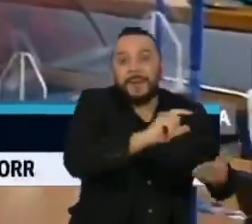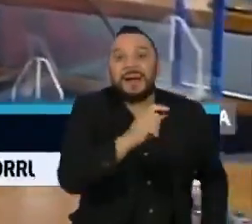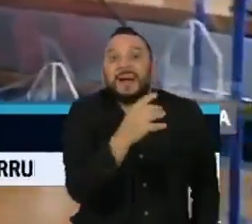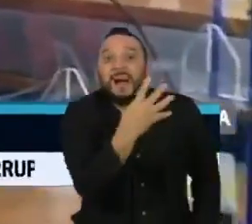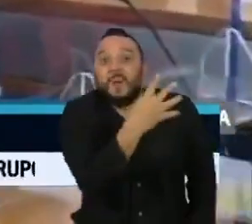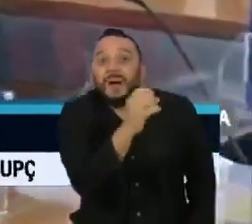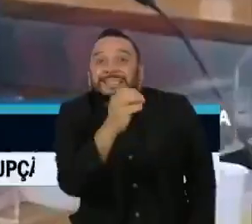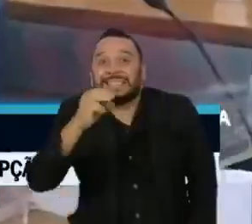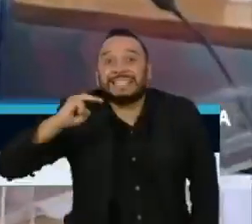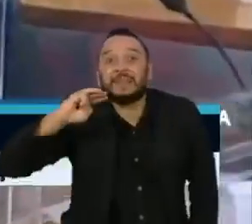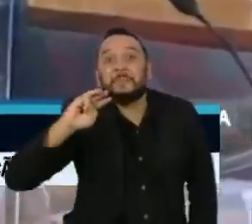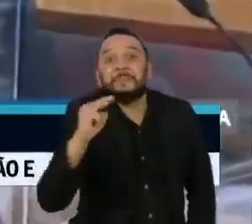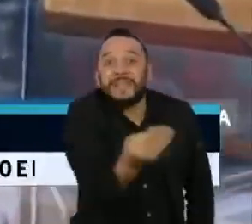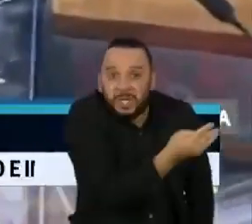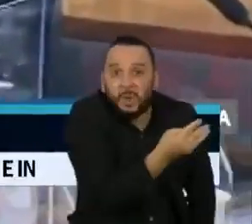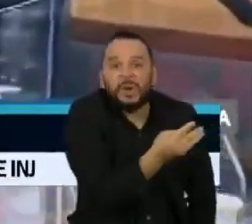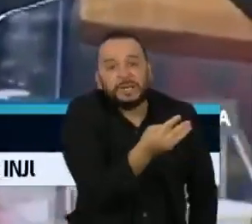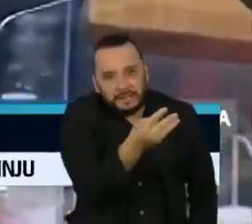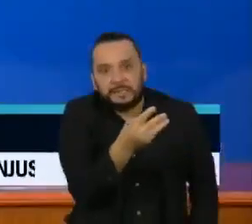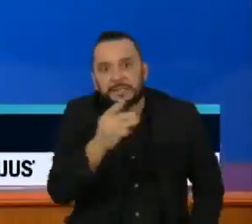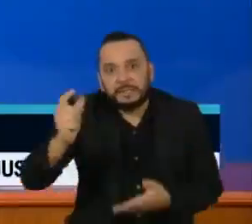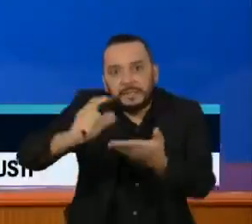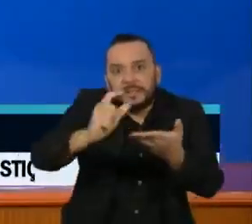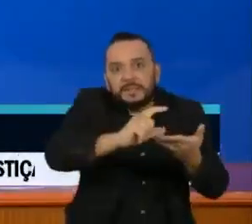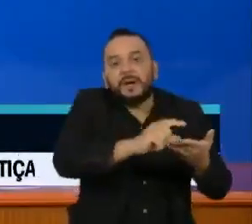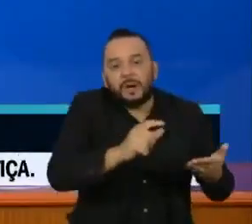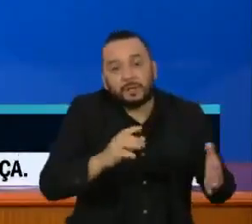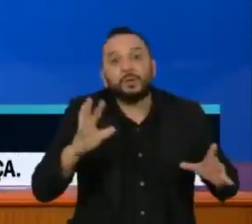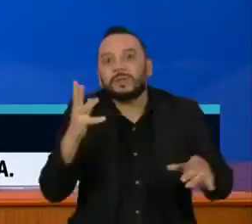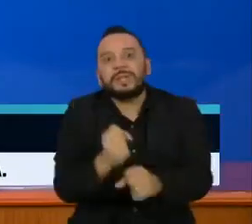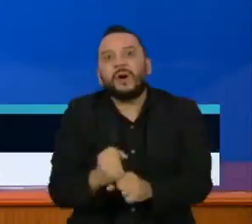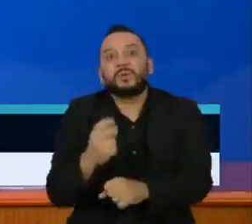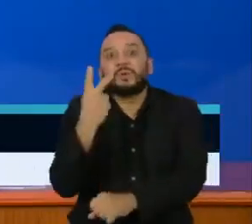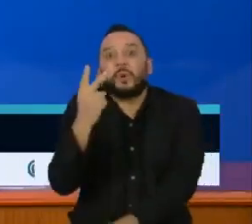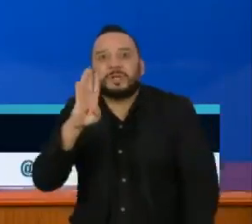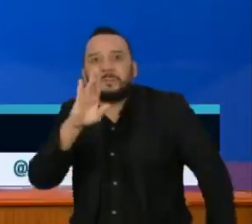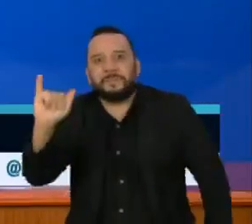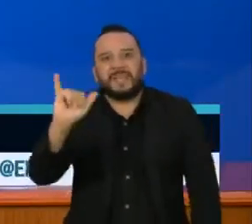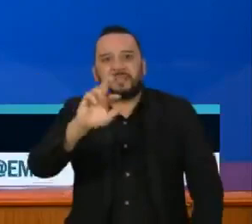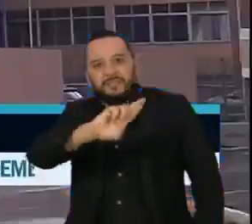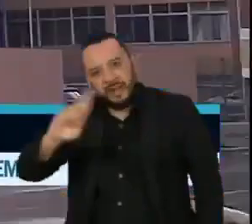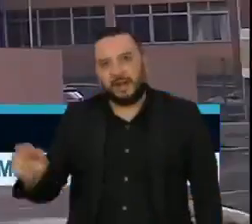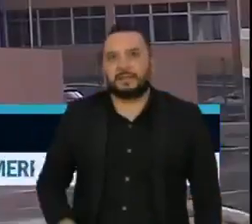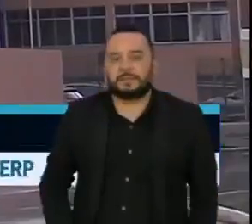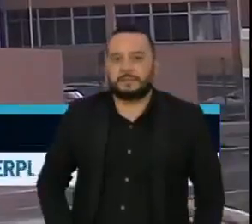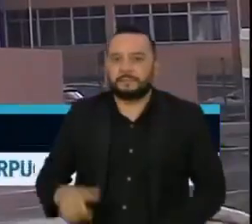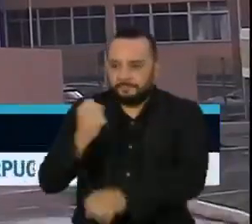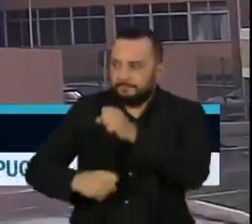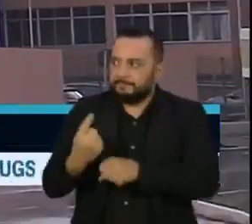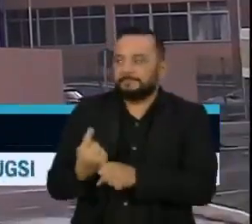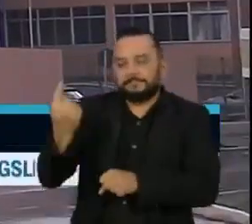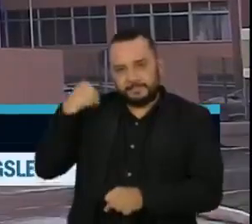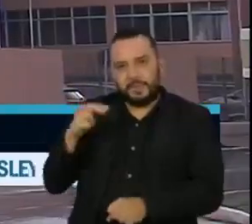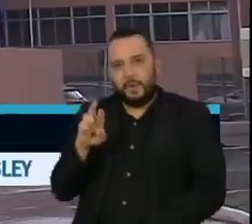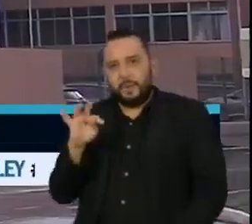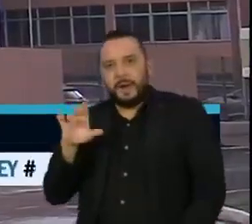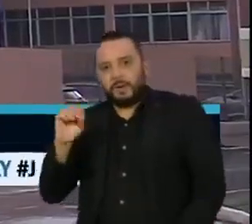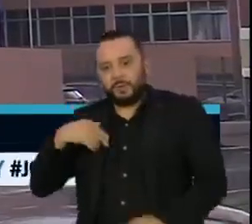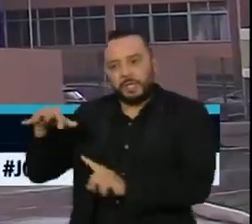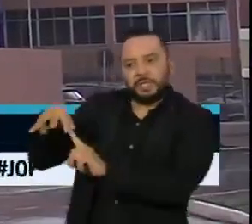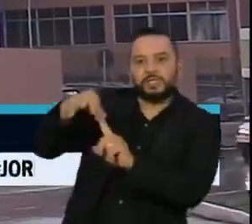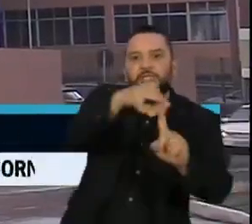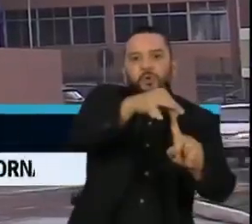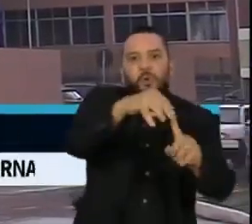de doses a ser comprada por este governo. No ano passado, Roberto Dias chegou a ser indicado pelo presidente Jair Bolsonaro